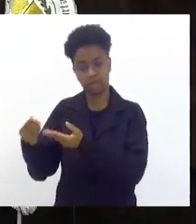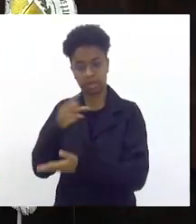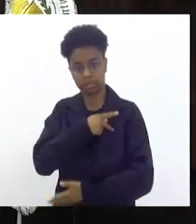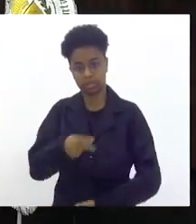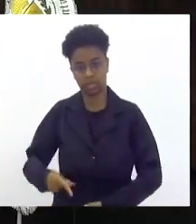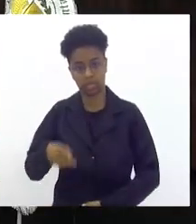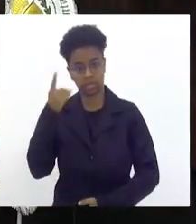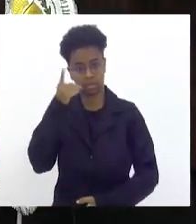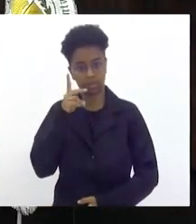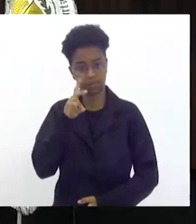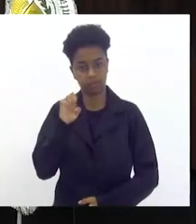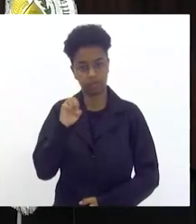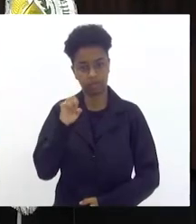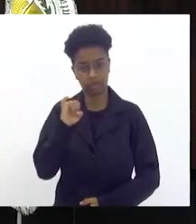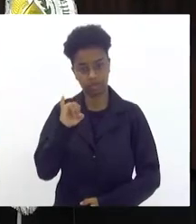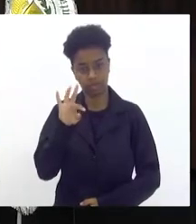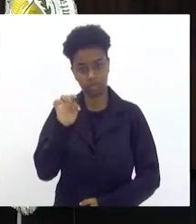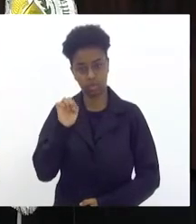obrigado a todos